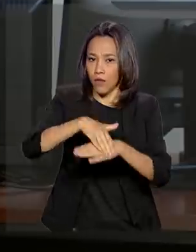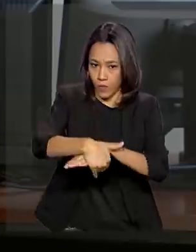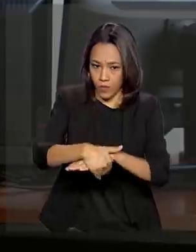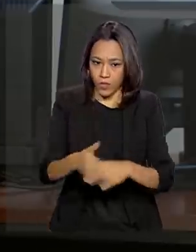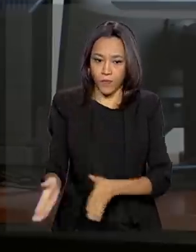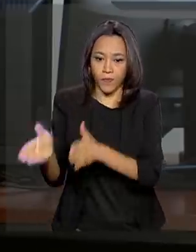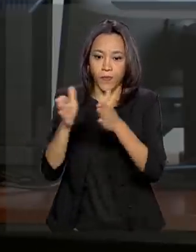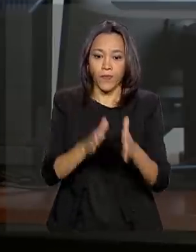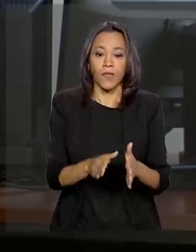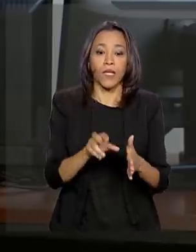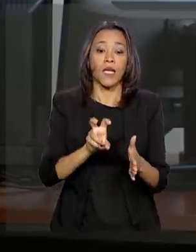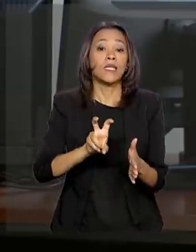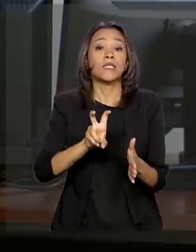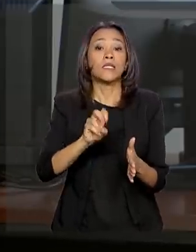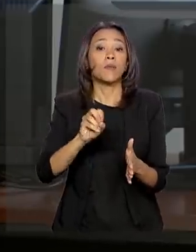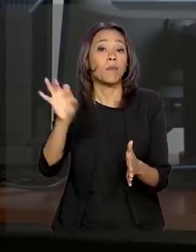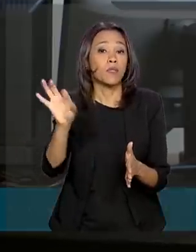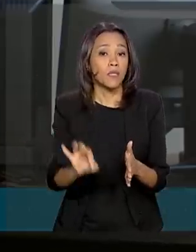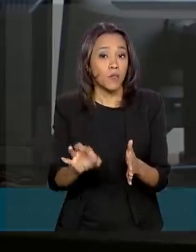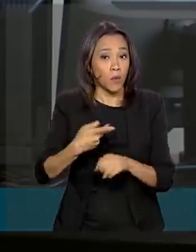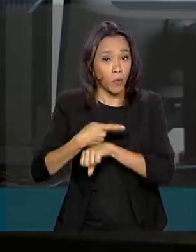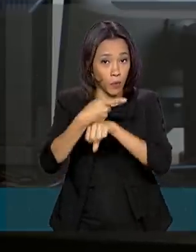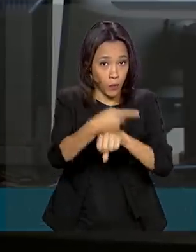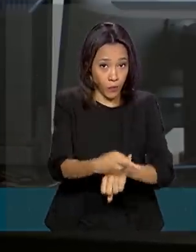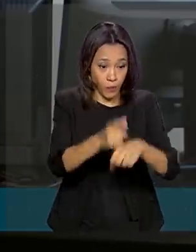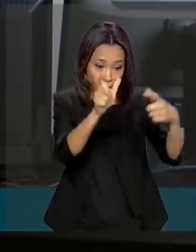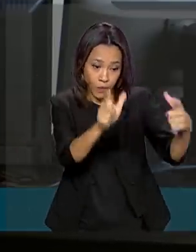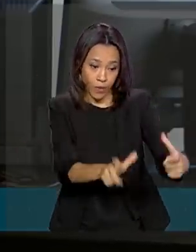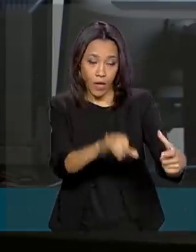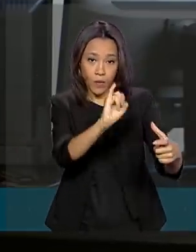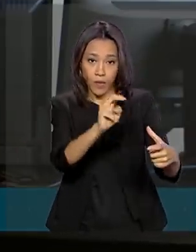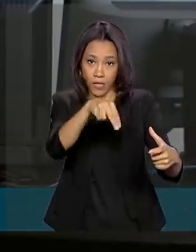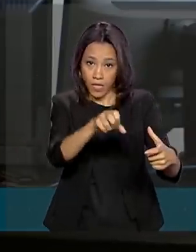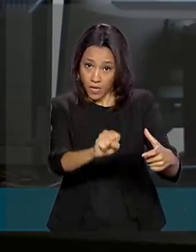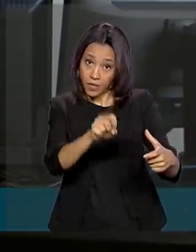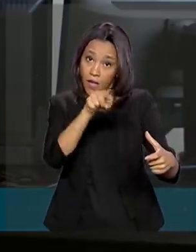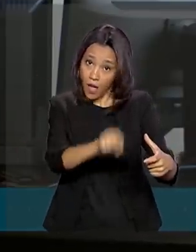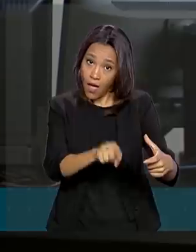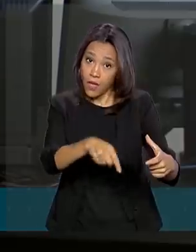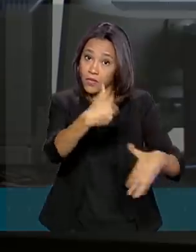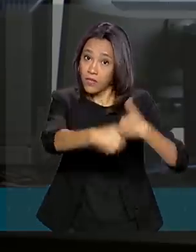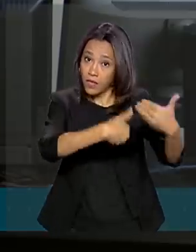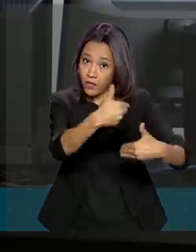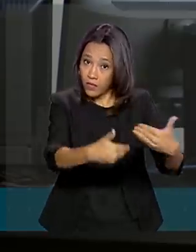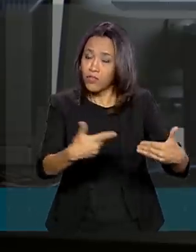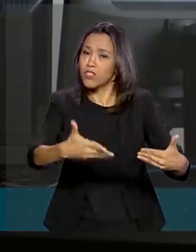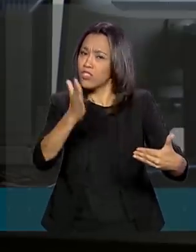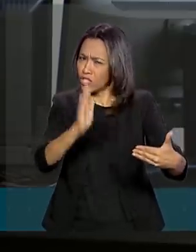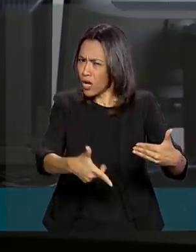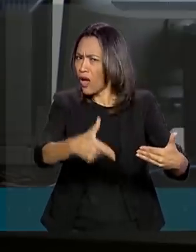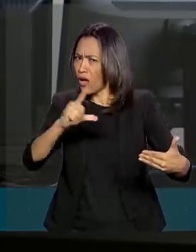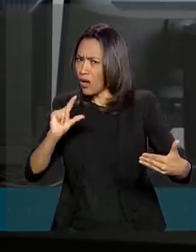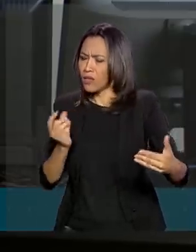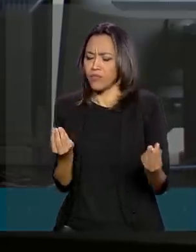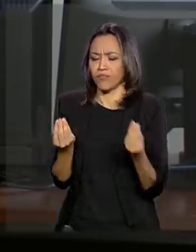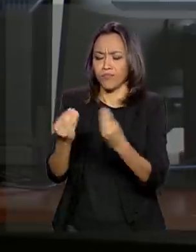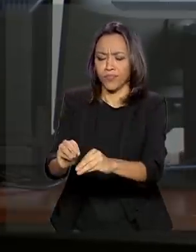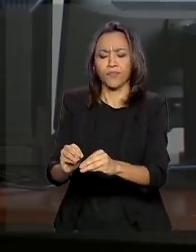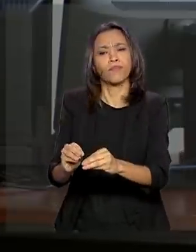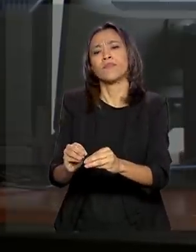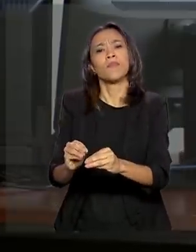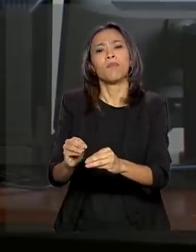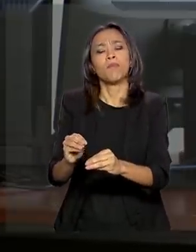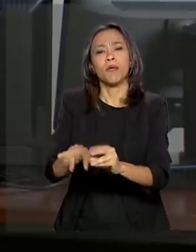50% ou mais das pessoas que buscam as agências, elas vão até lá para buscar serviços que o INSS já disponibiliza pelo 135